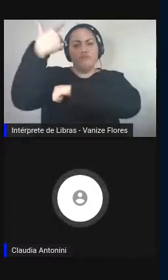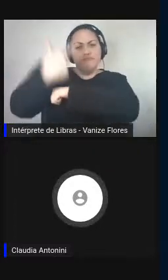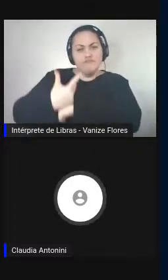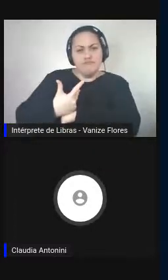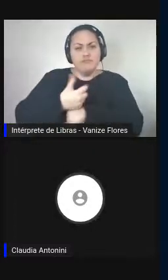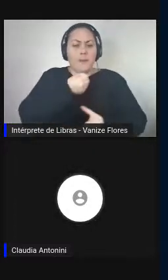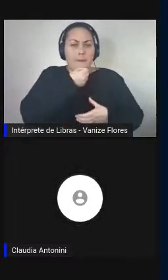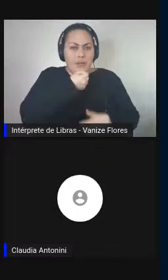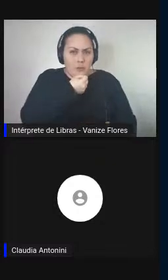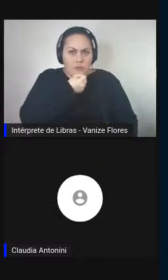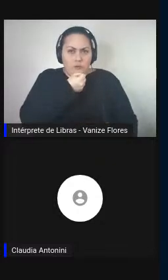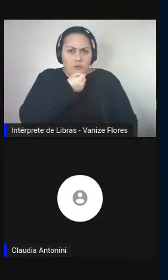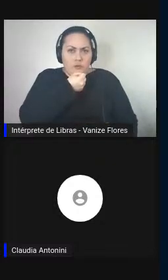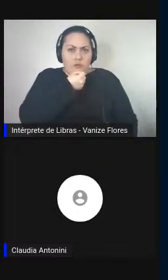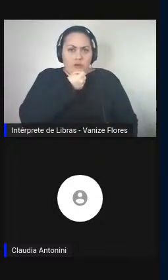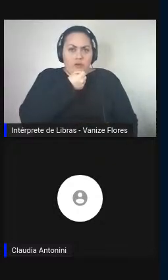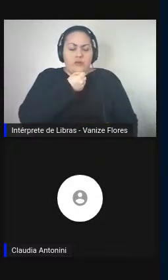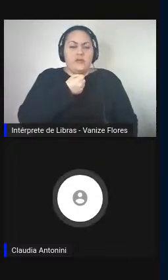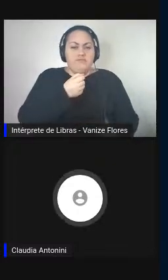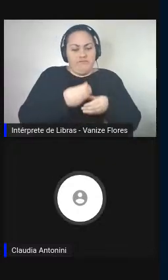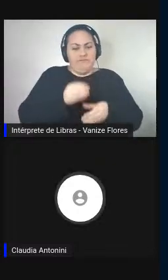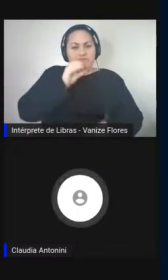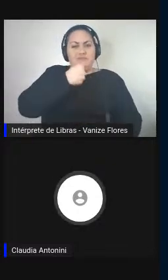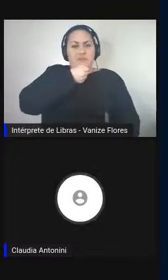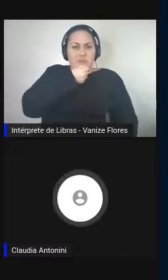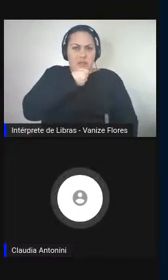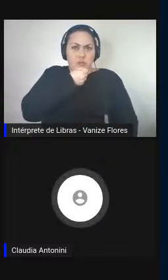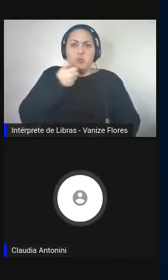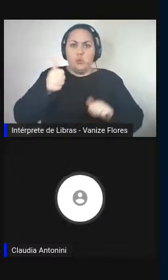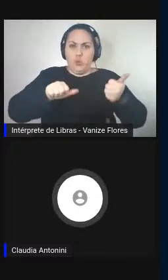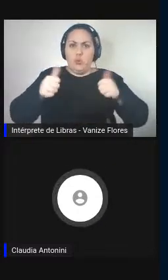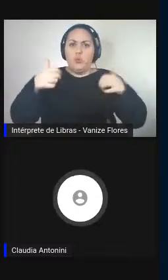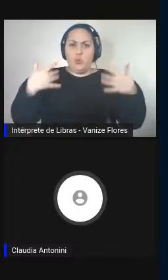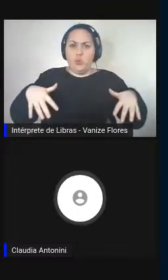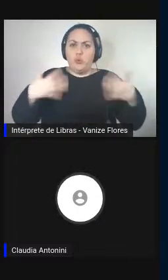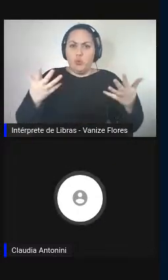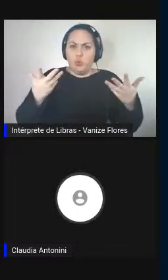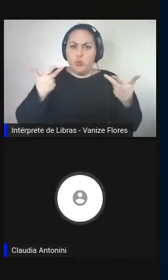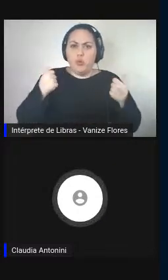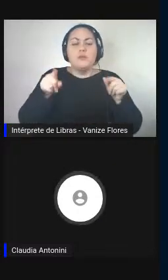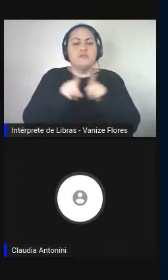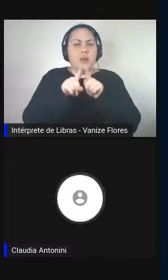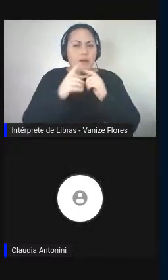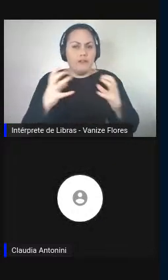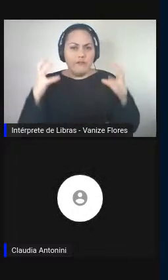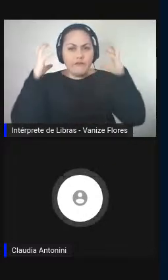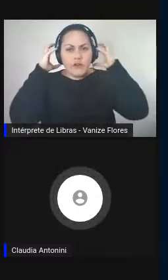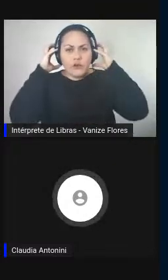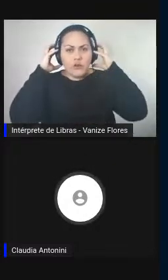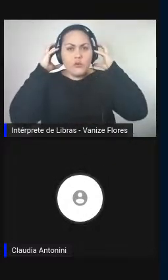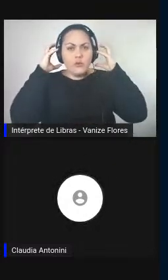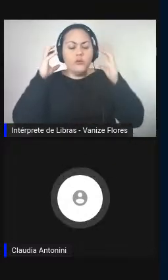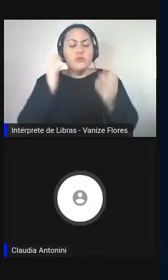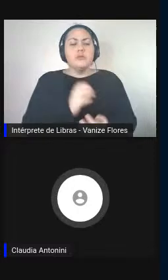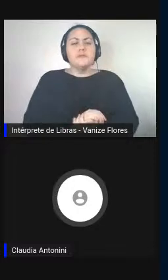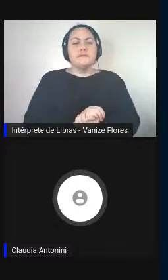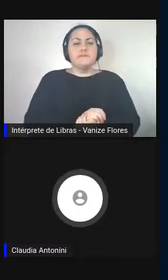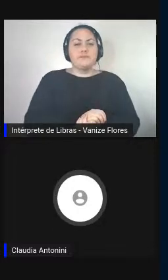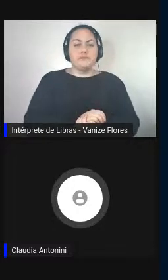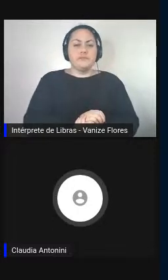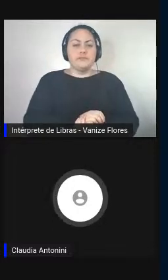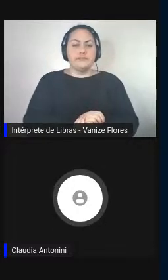microfone de alta qualidade ou fones de ouvido. Nesta